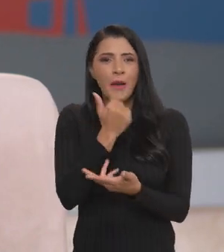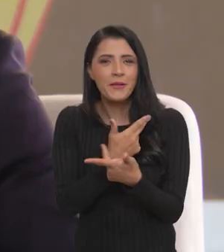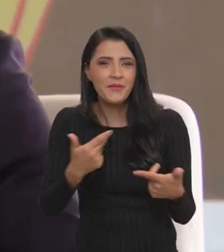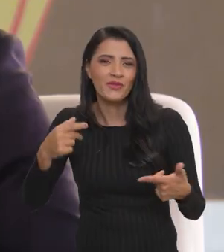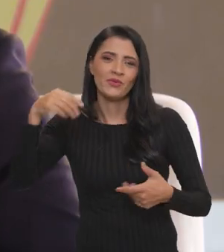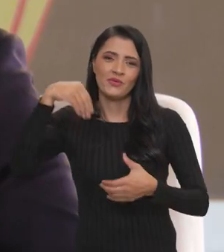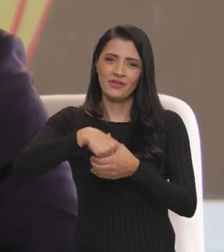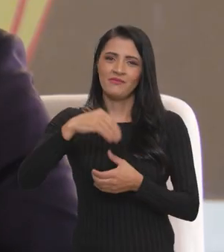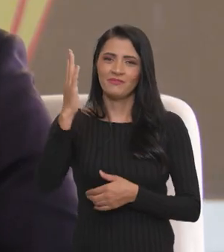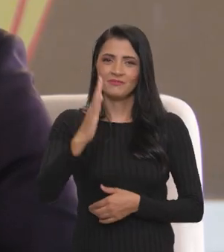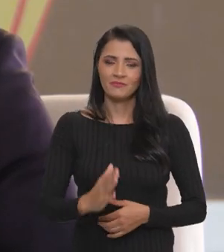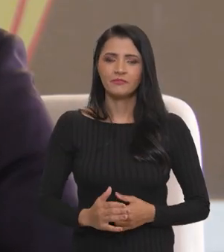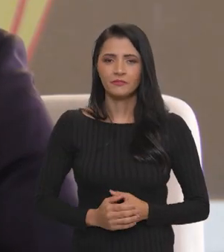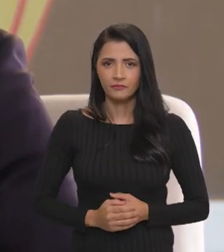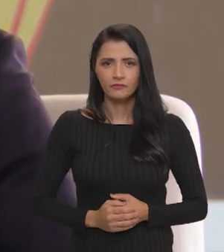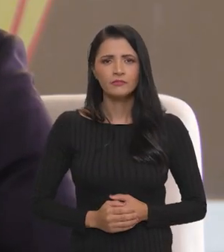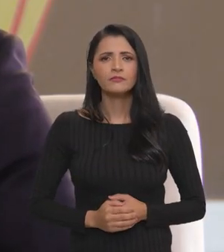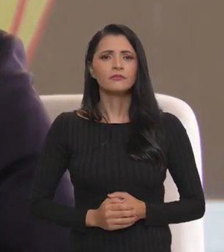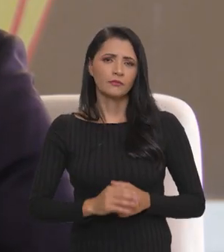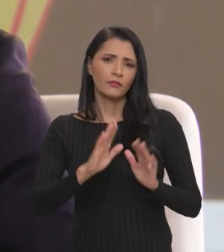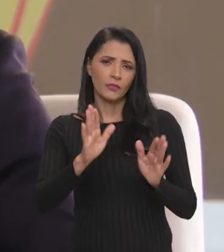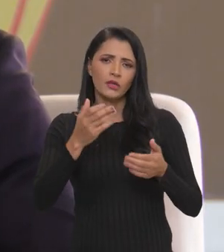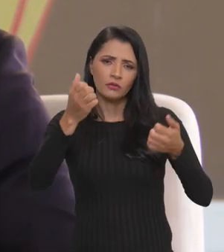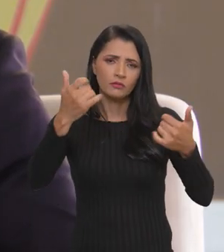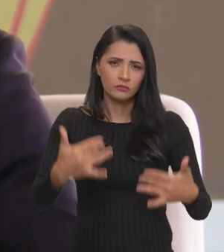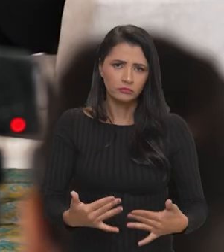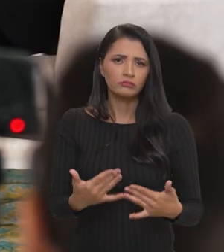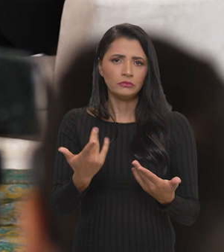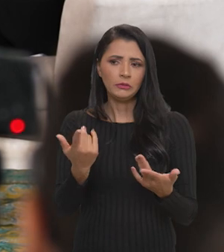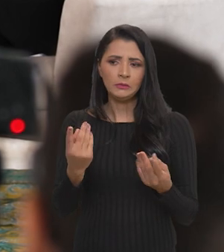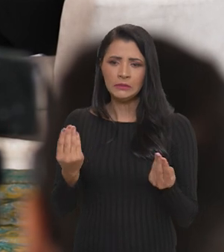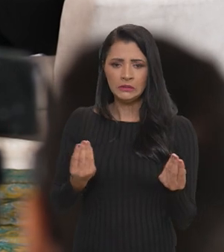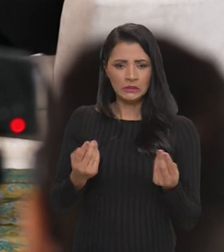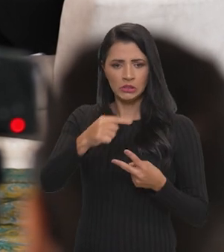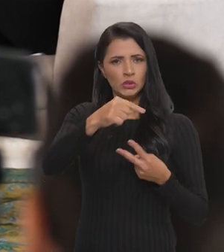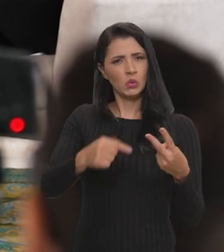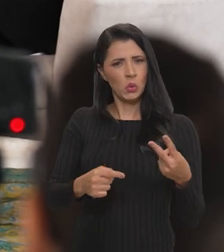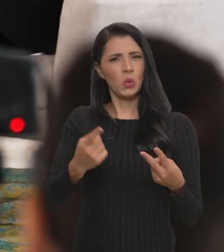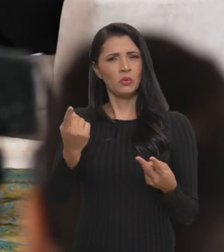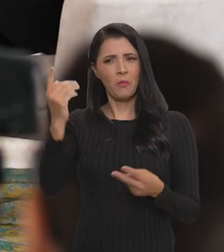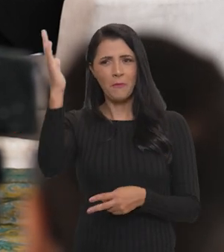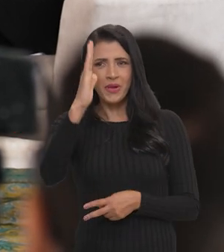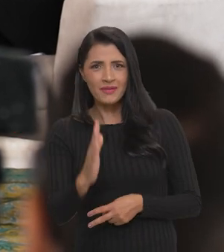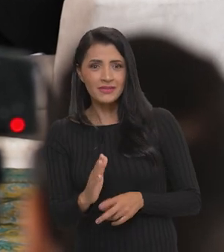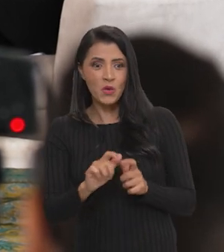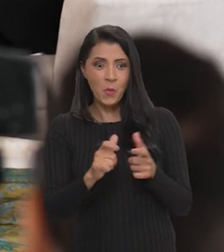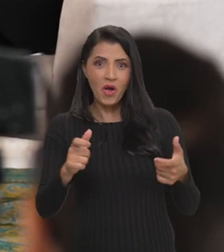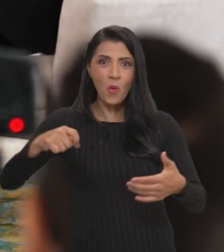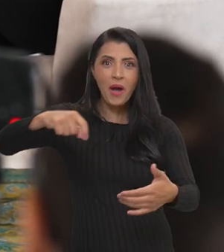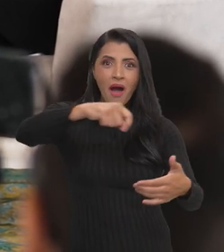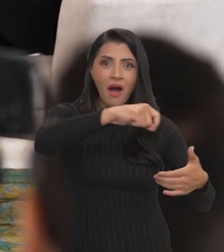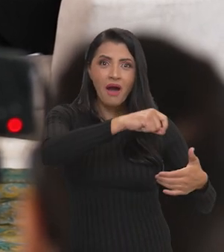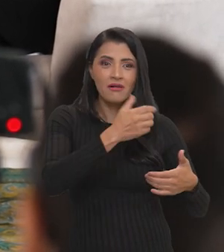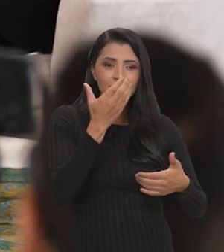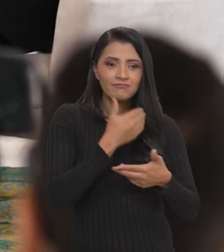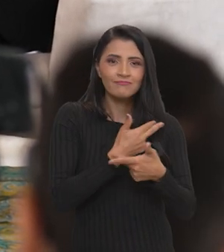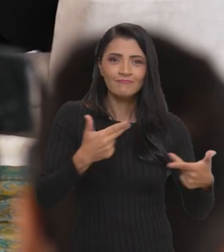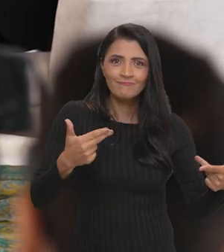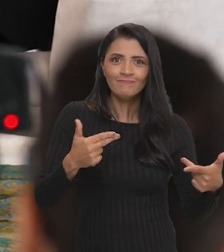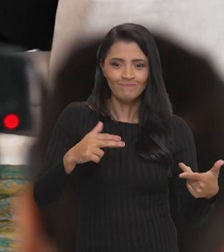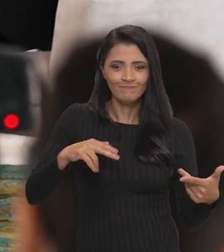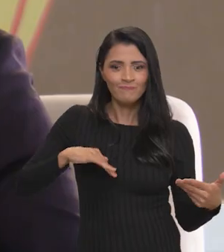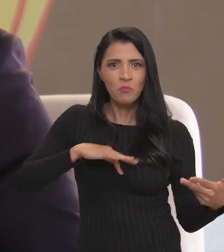Brasil. Agora, a gente falou um pouquinho aqui dessa questão, dessa contradição do Brasil ser um dos maiores produtores de alimentos